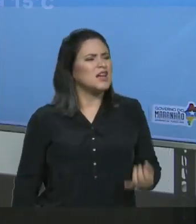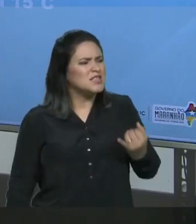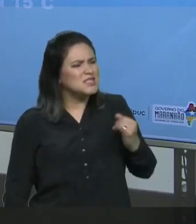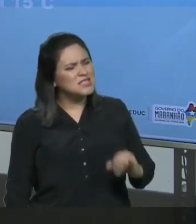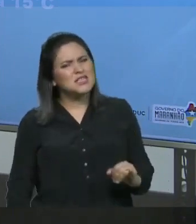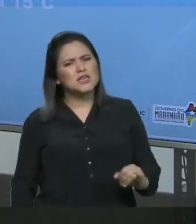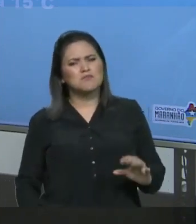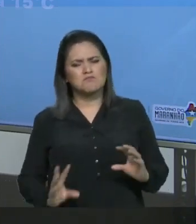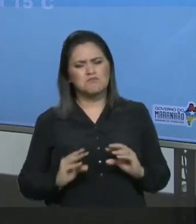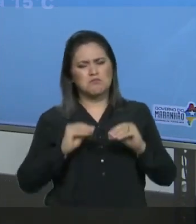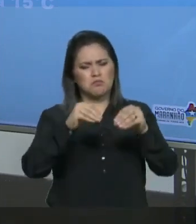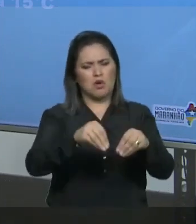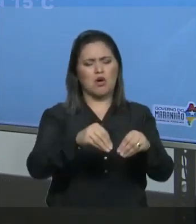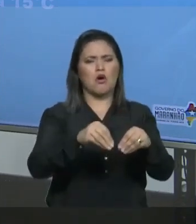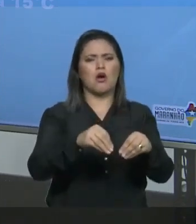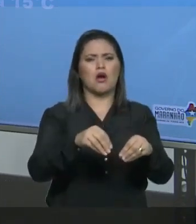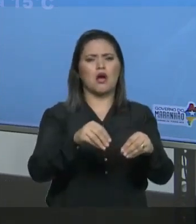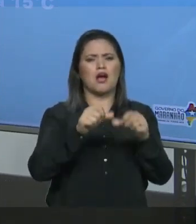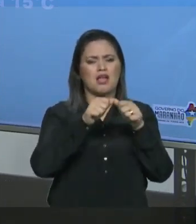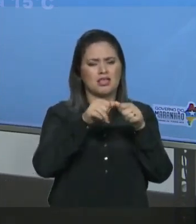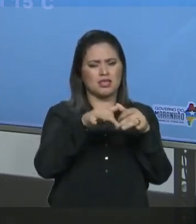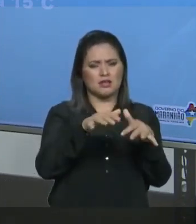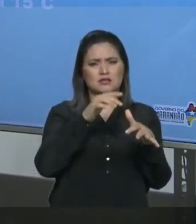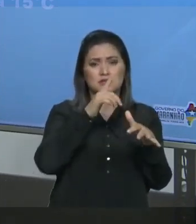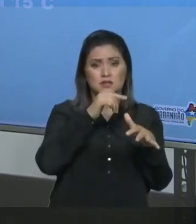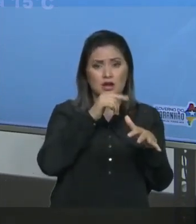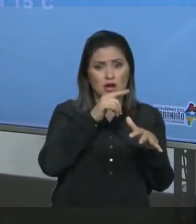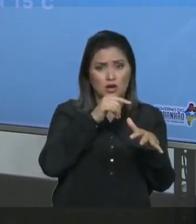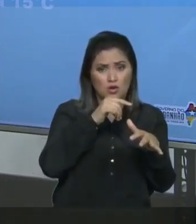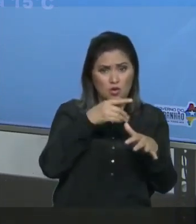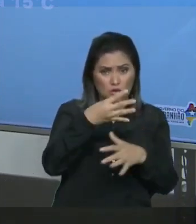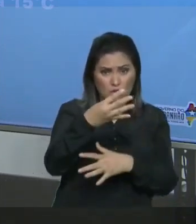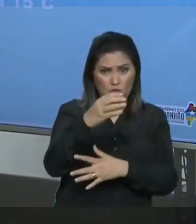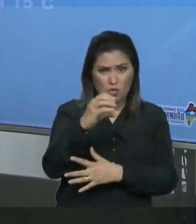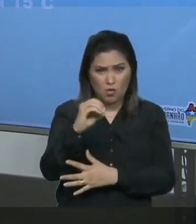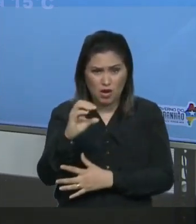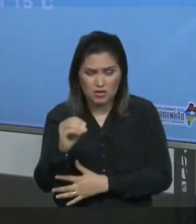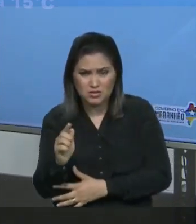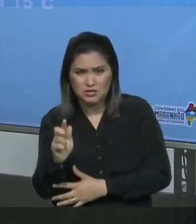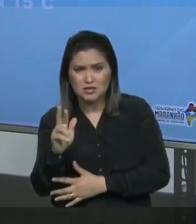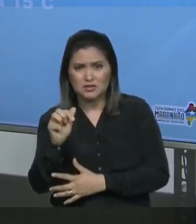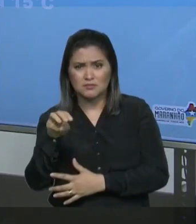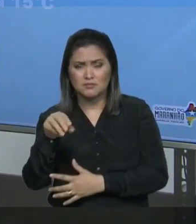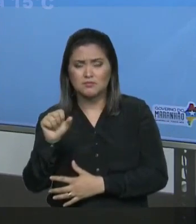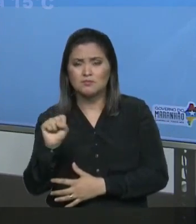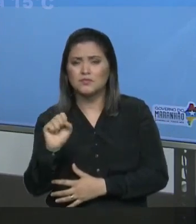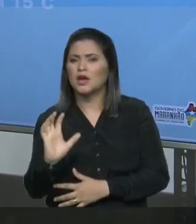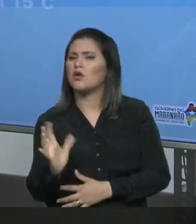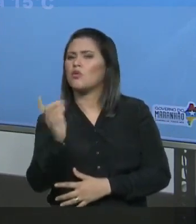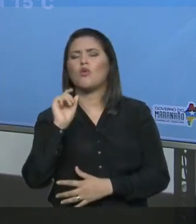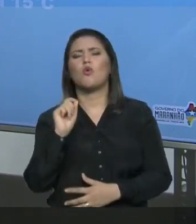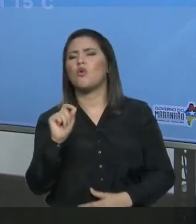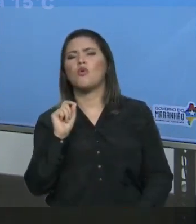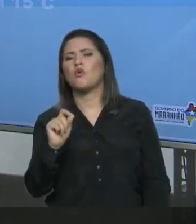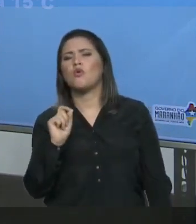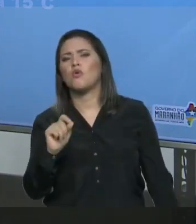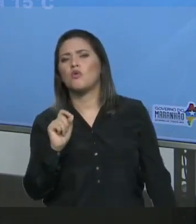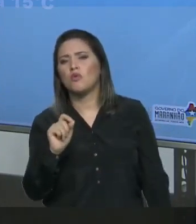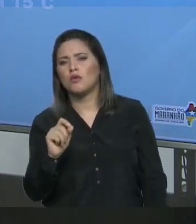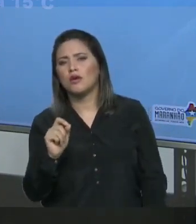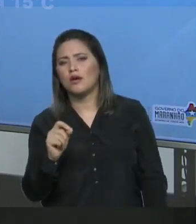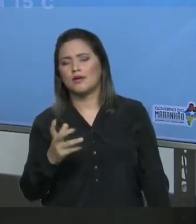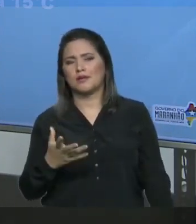naquela quantidade Naquela temperatura E com aquela quantidade Padrão de água Sabendo que eu consigo dissolver No máximo